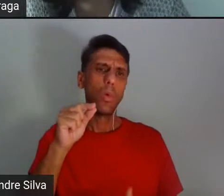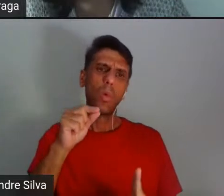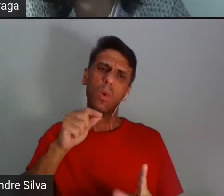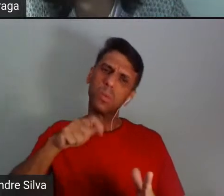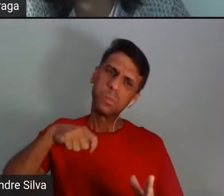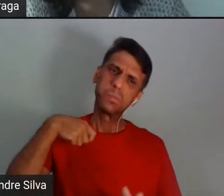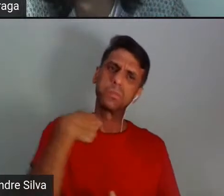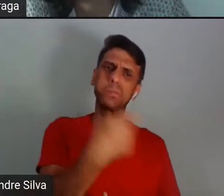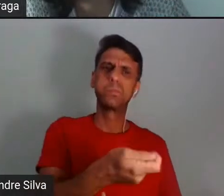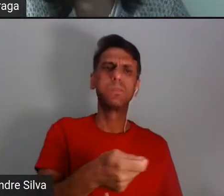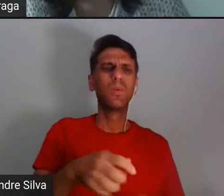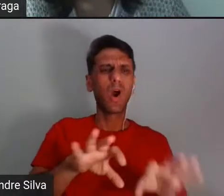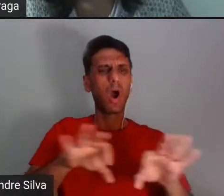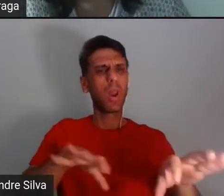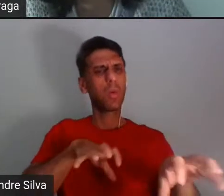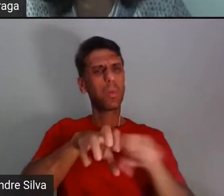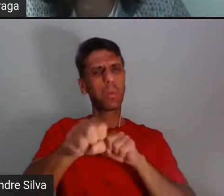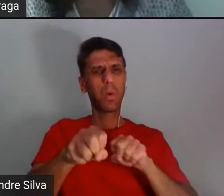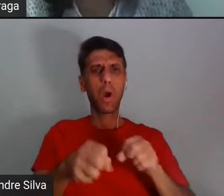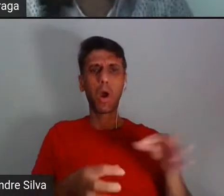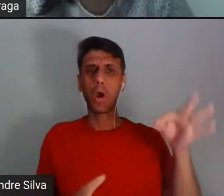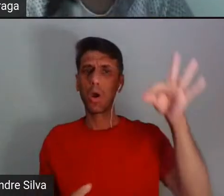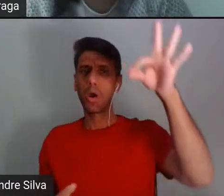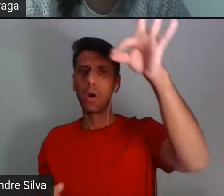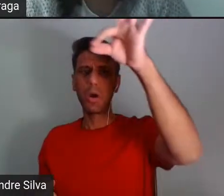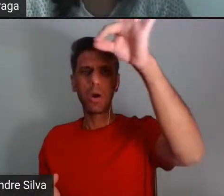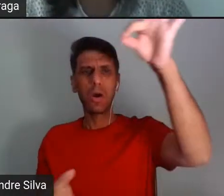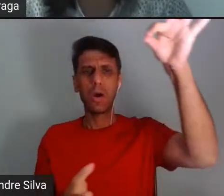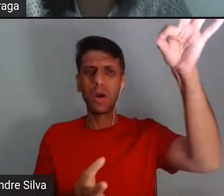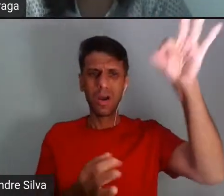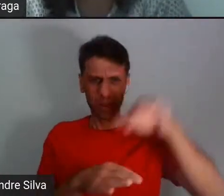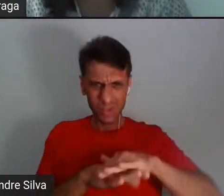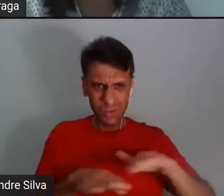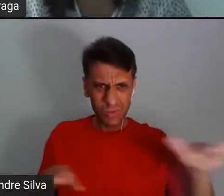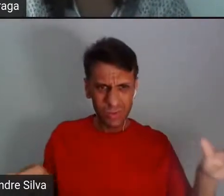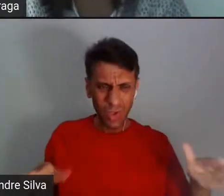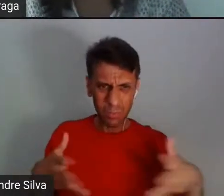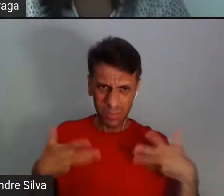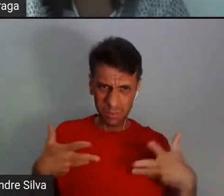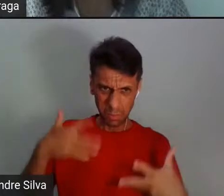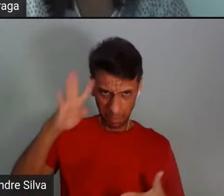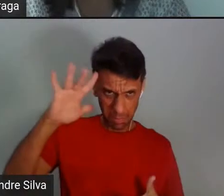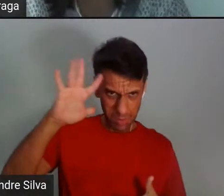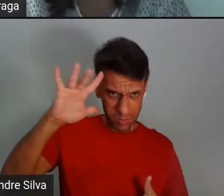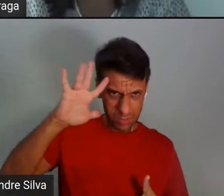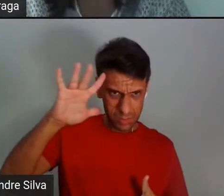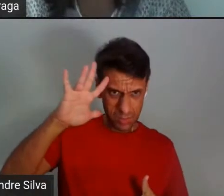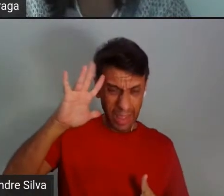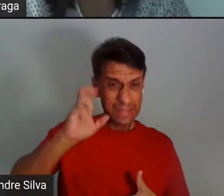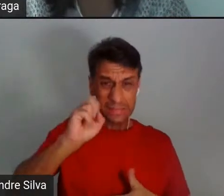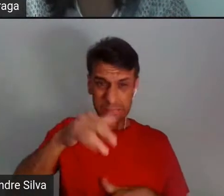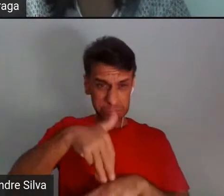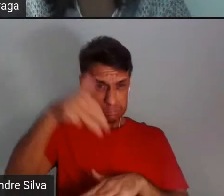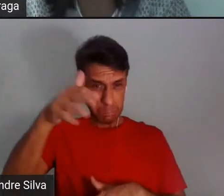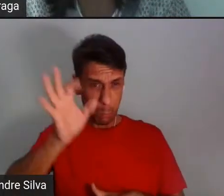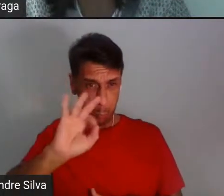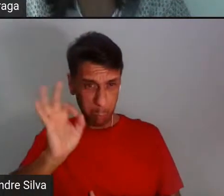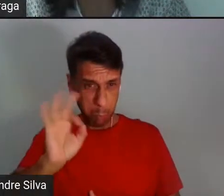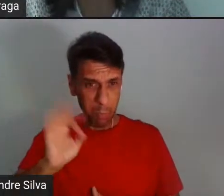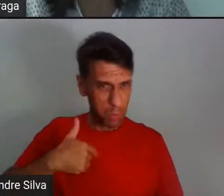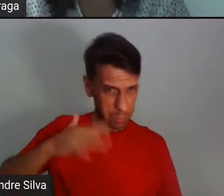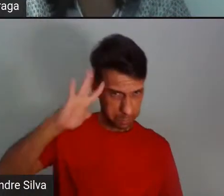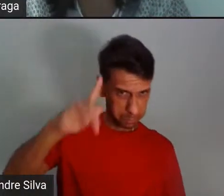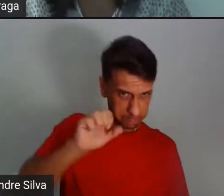canudo lá para dizer que agora eu sou mestre e preciso desse estímulo para eu pensar? Para eu fazer uma pesquisa? Sabe?